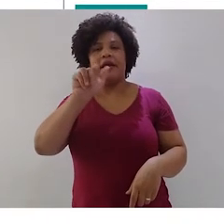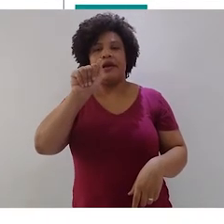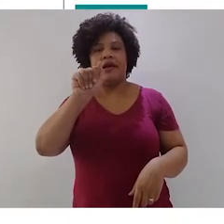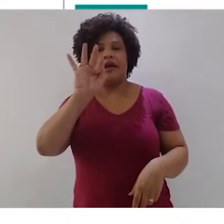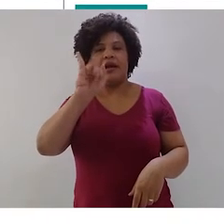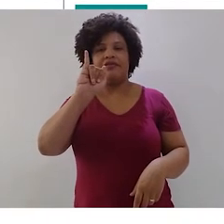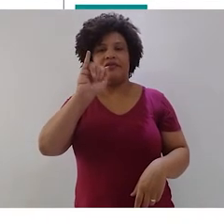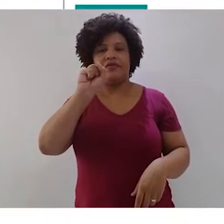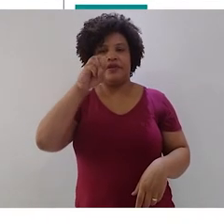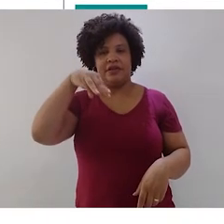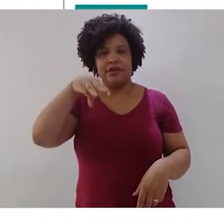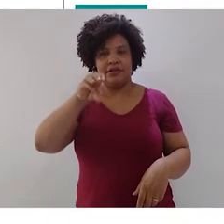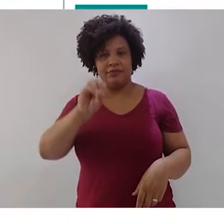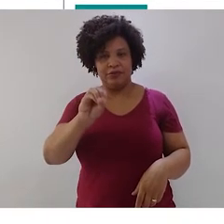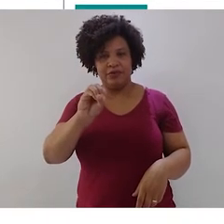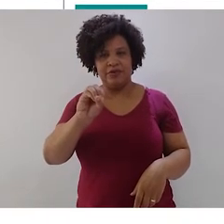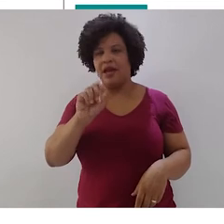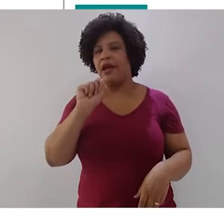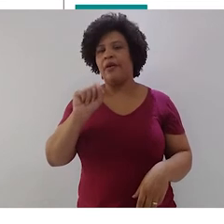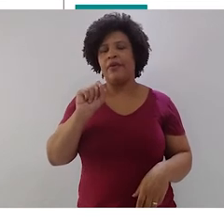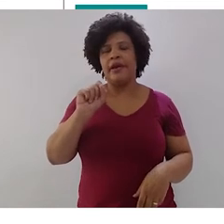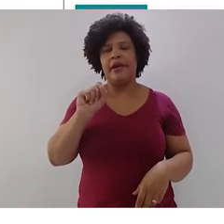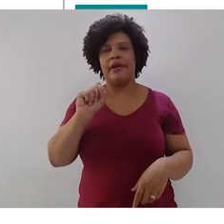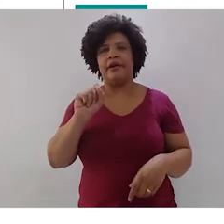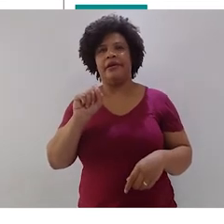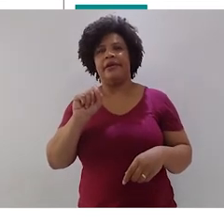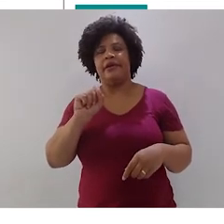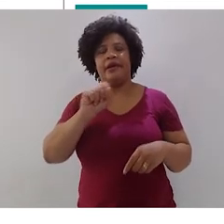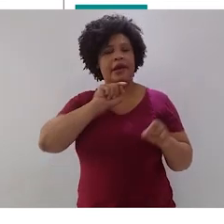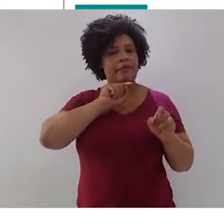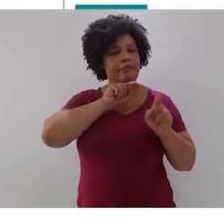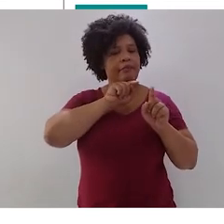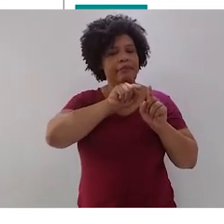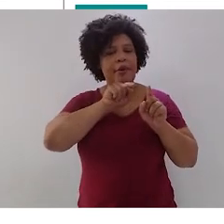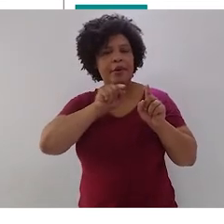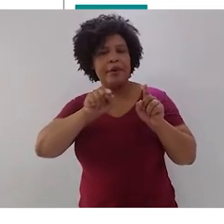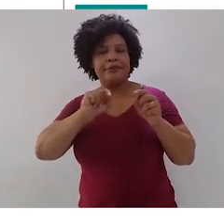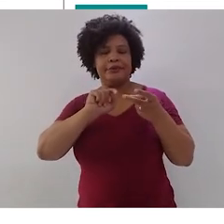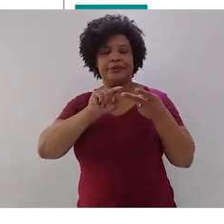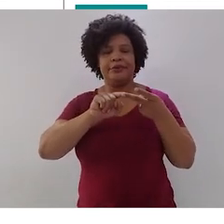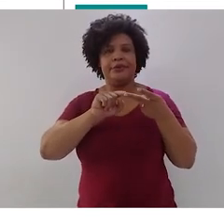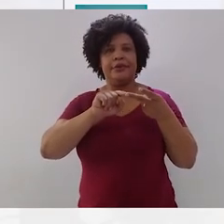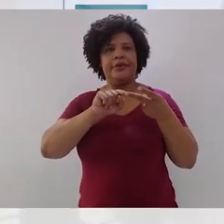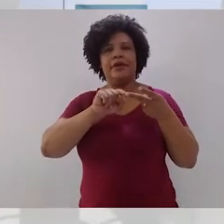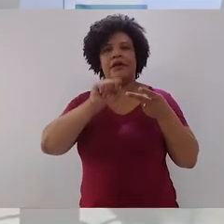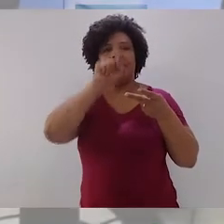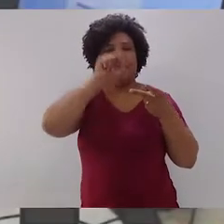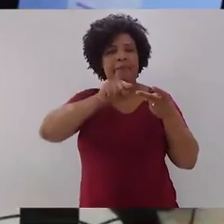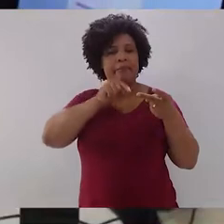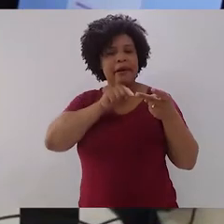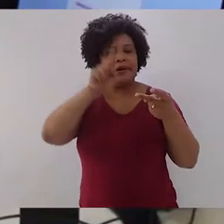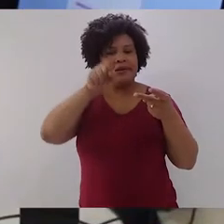que não usam jamais nem reticências nem exclamações, porque ele não é um sujeito que se espanta com as coisas do mundo